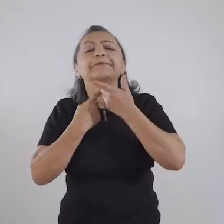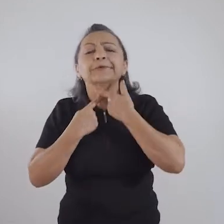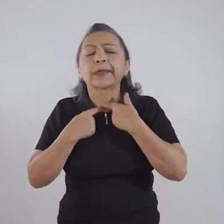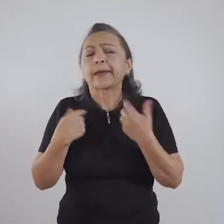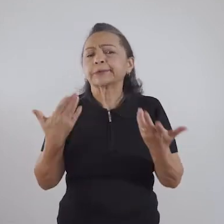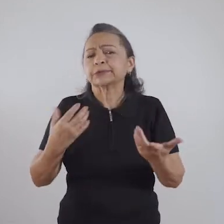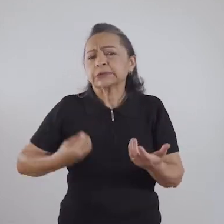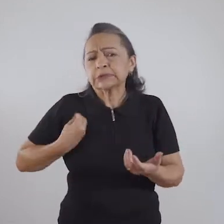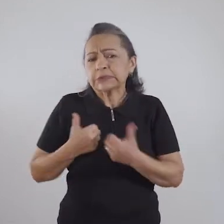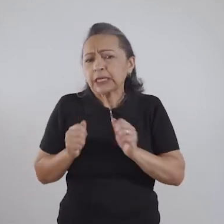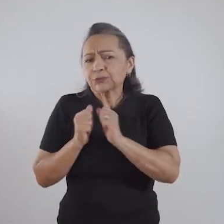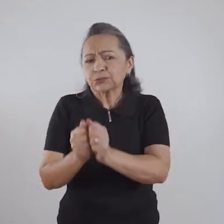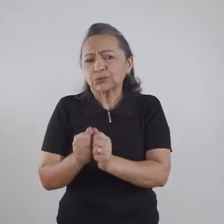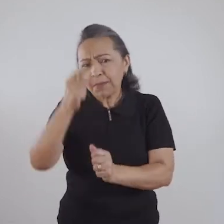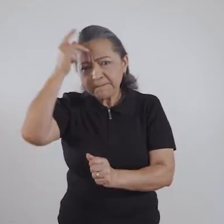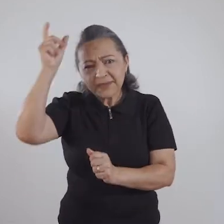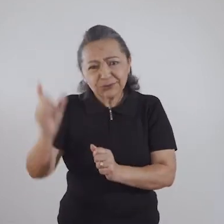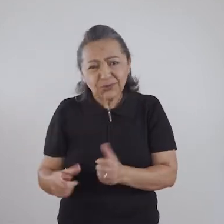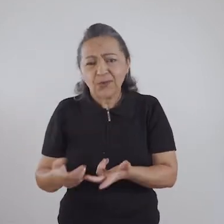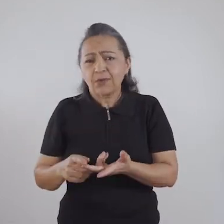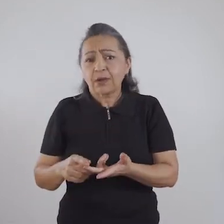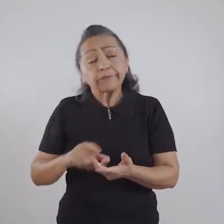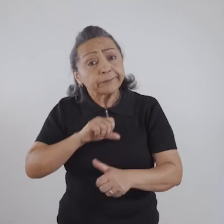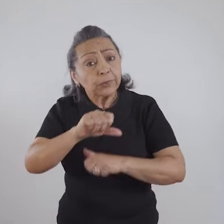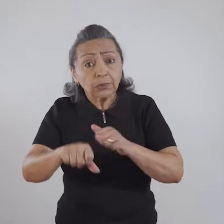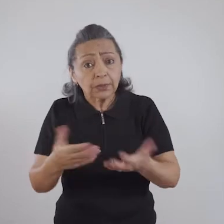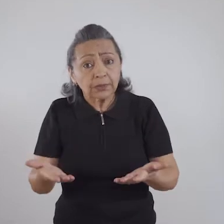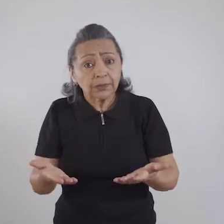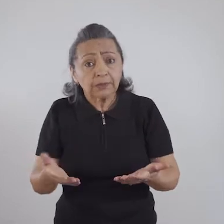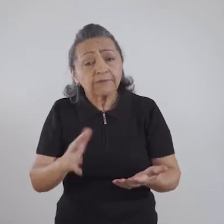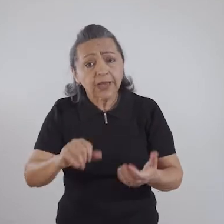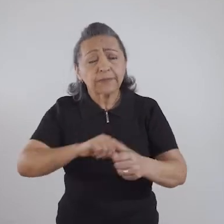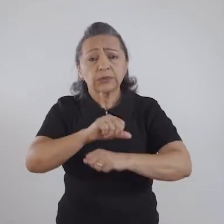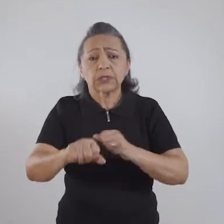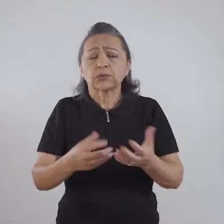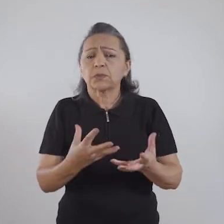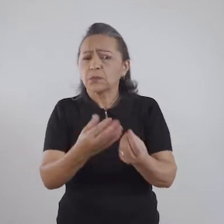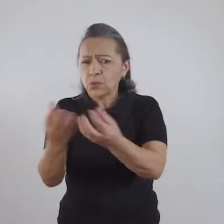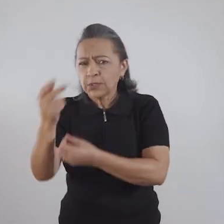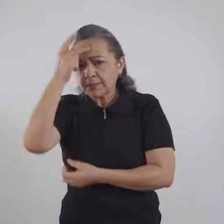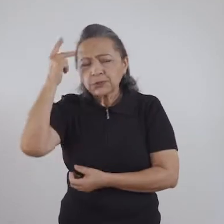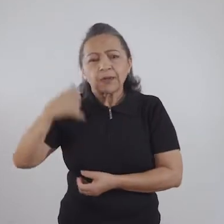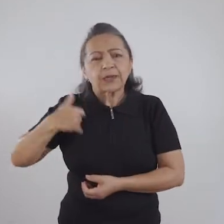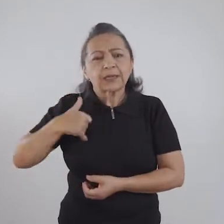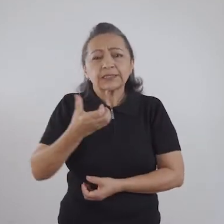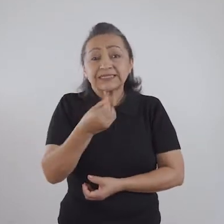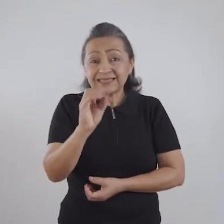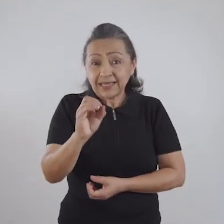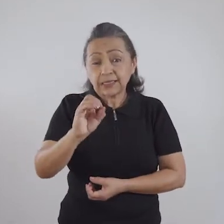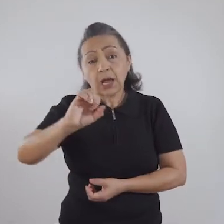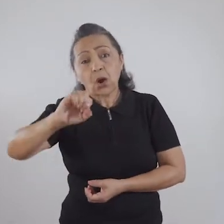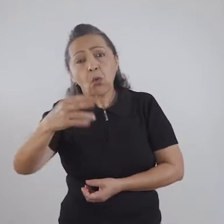até de estar com alguém, vai modificando. Muitas pessoas com 60 anos ou